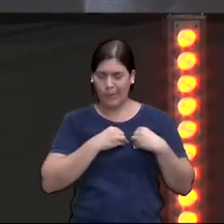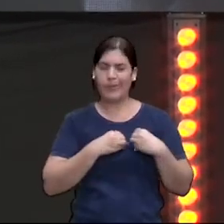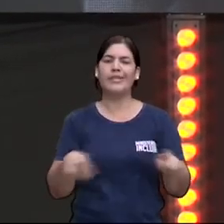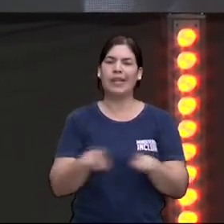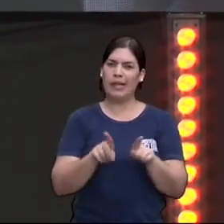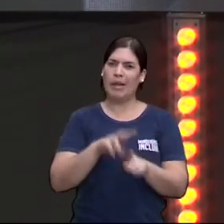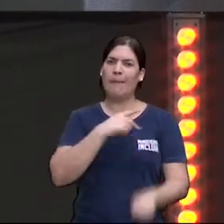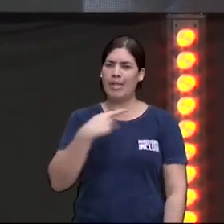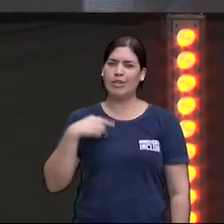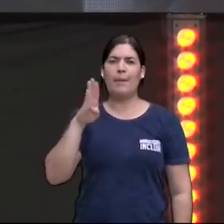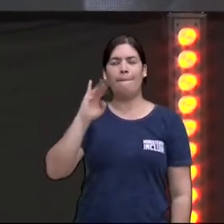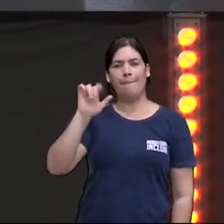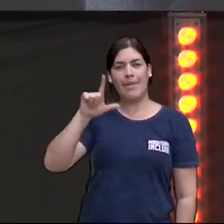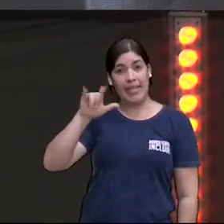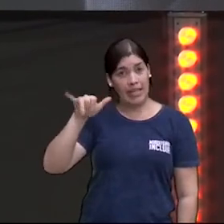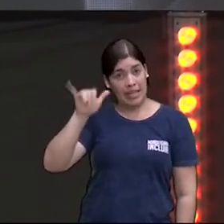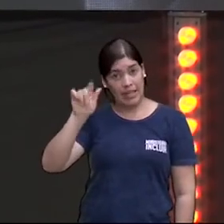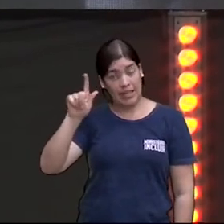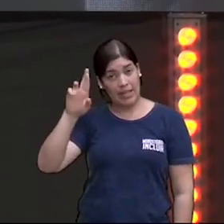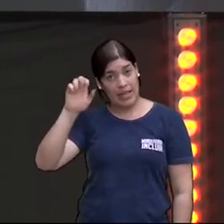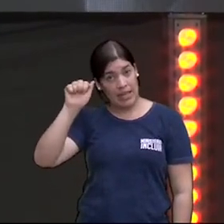maior evangelista do século XX, pecou.